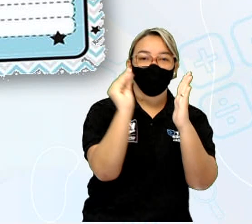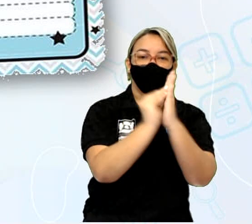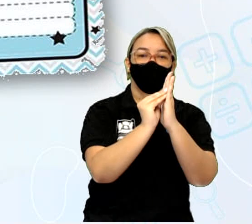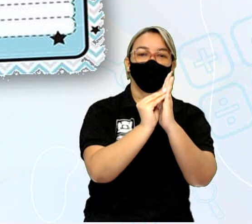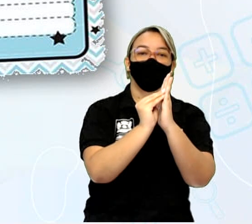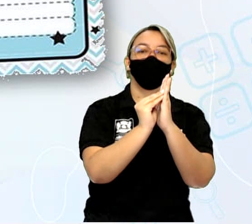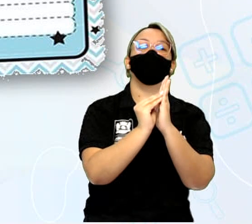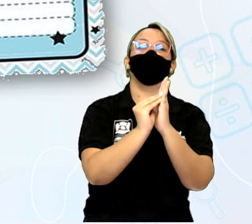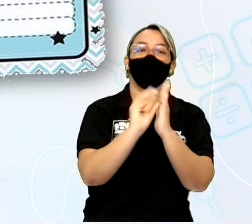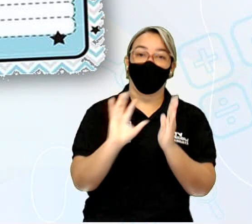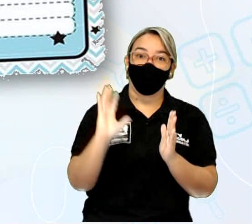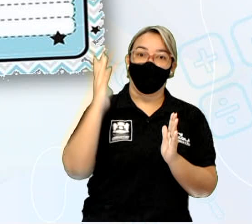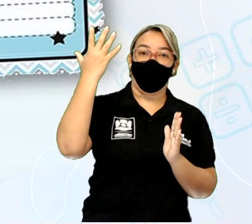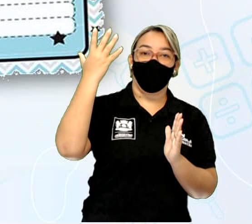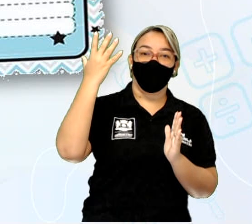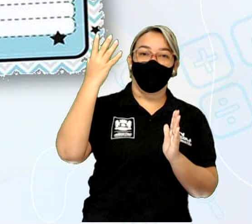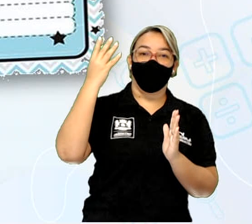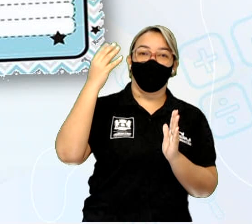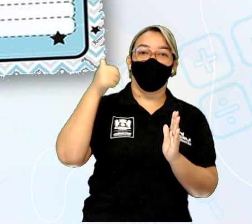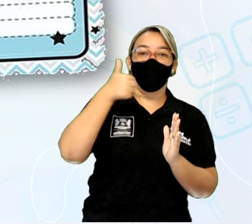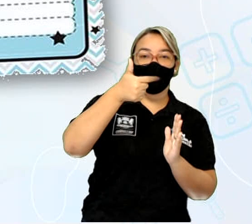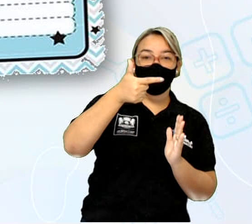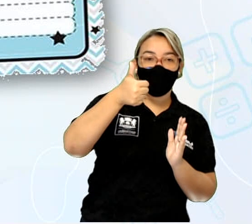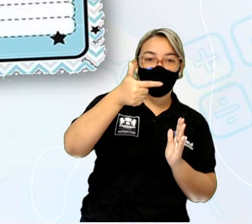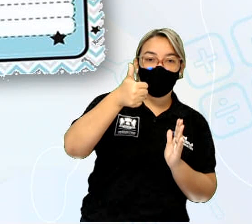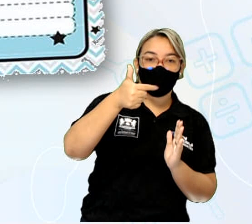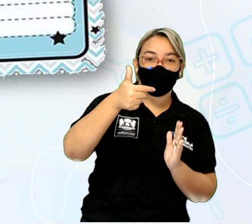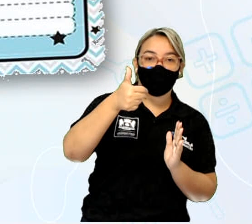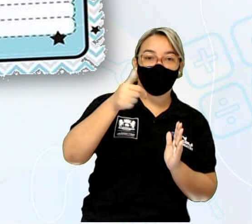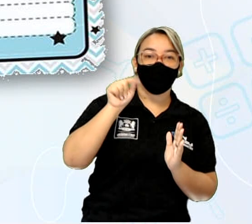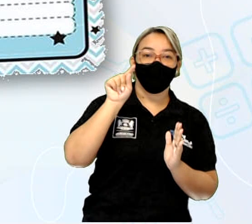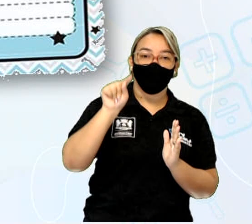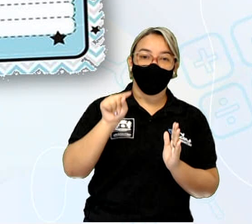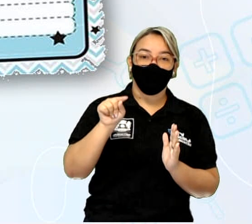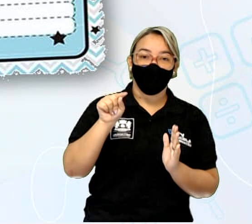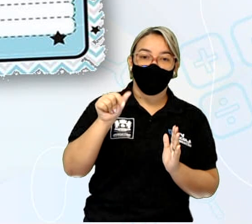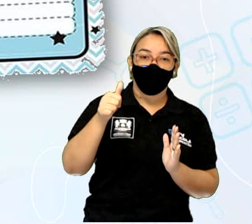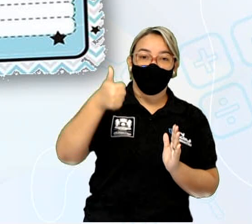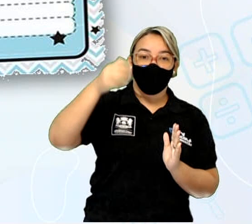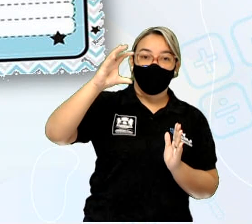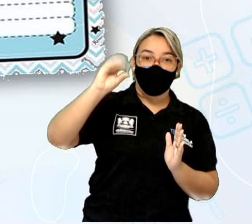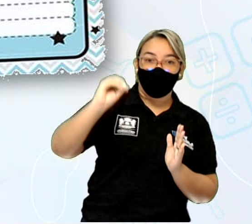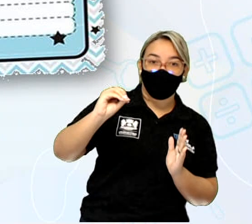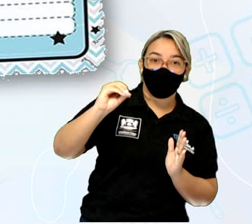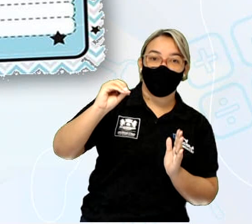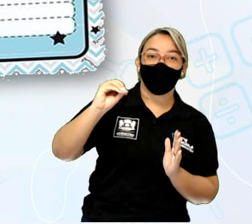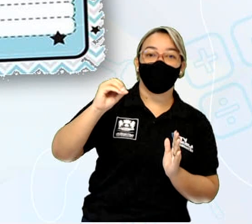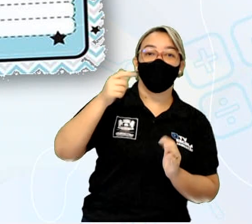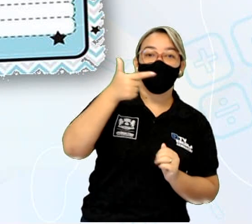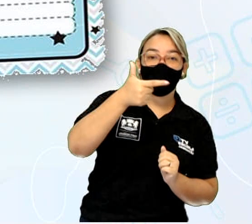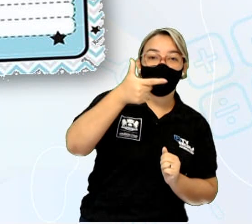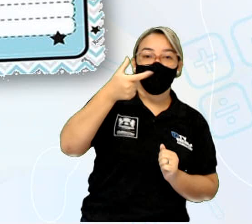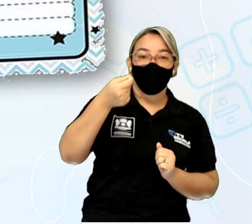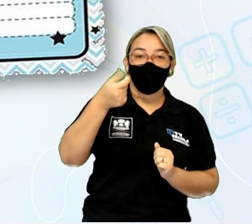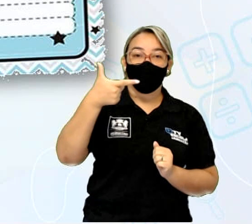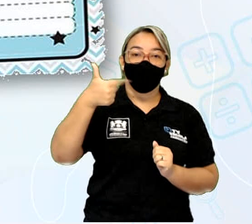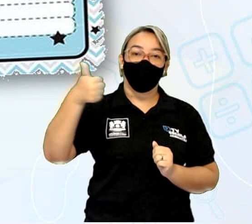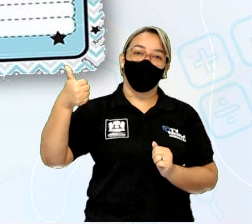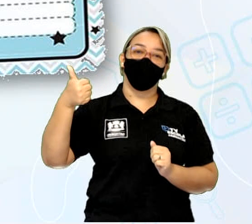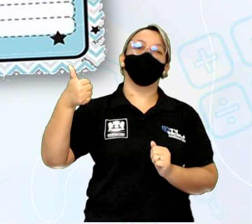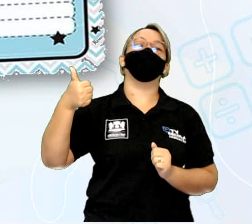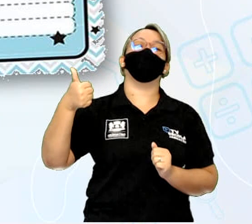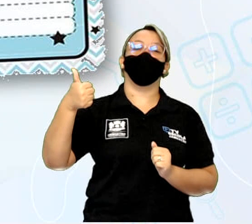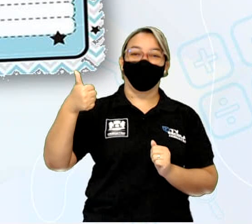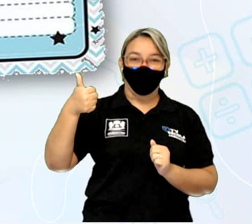Bruno. Que é dia 12 de outubro de 2021.